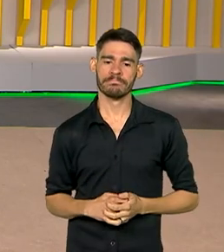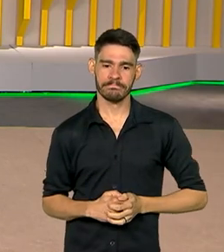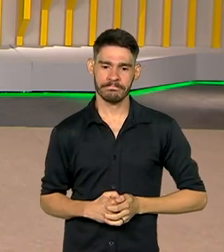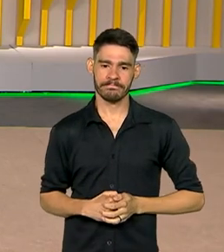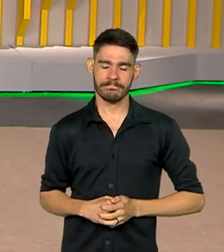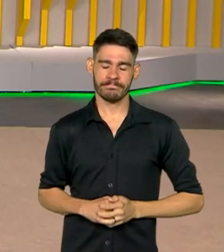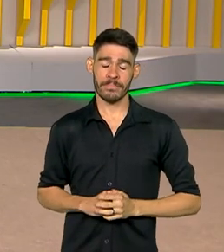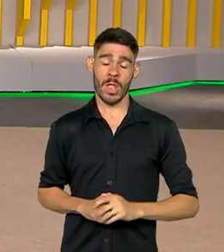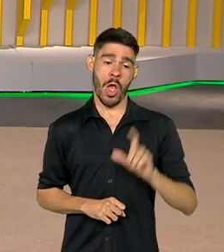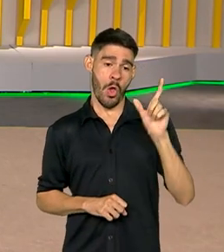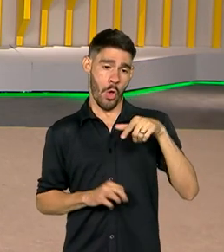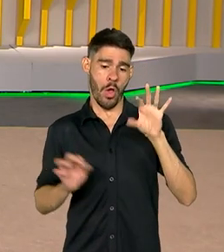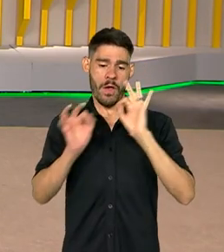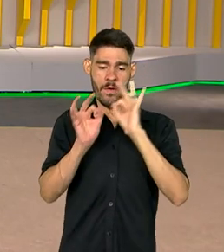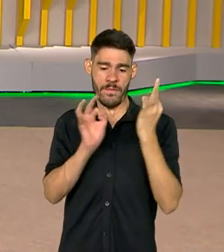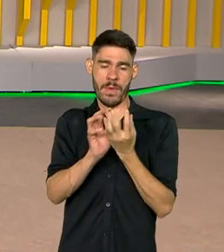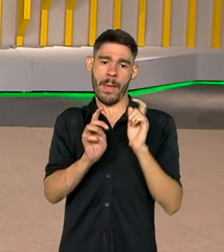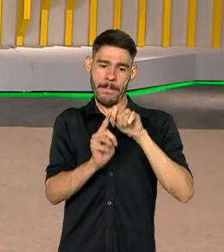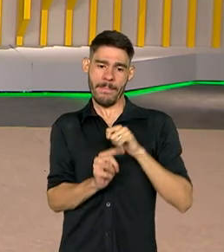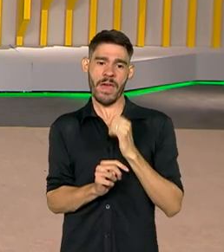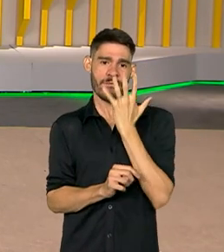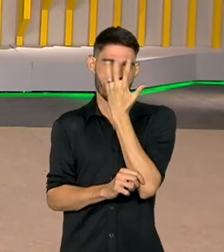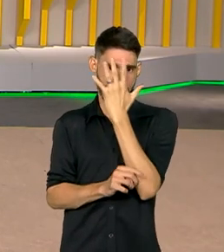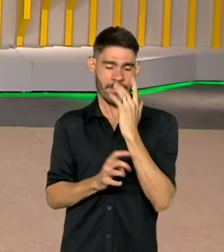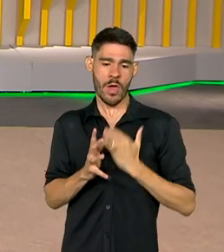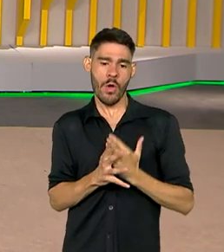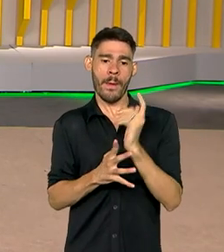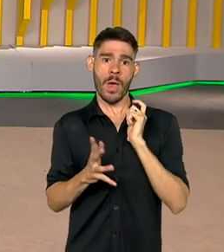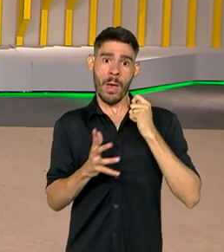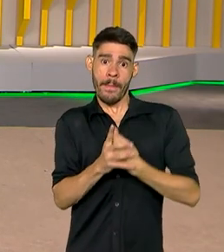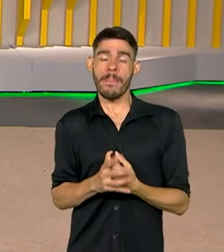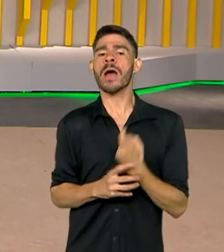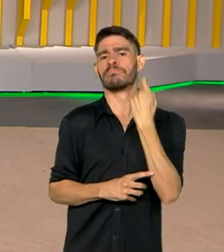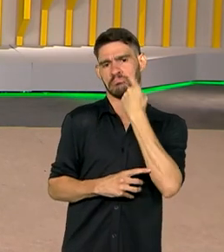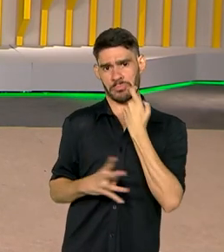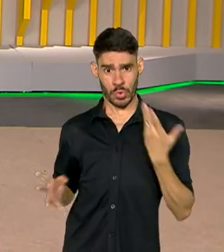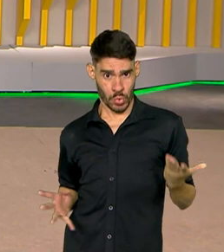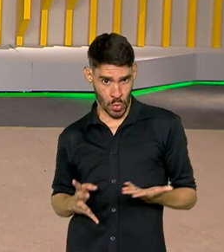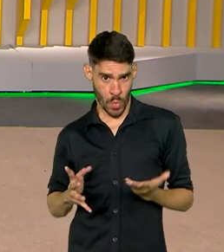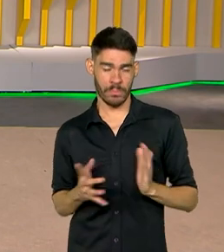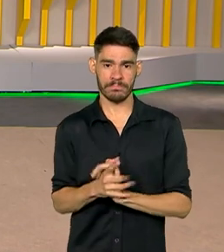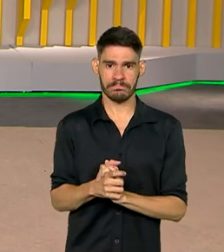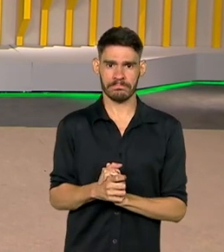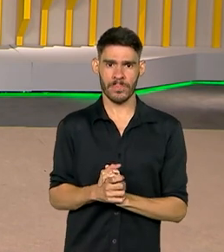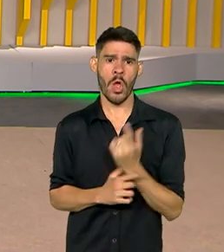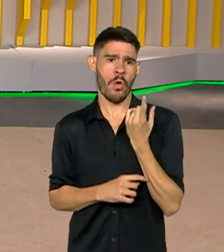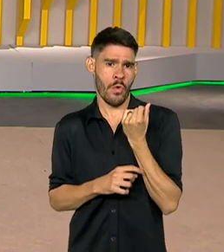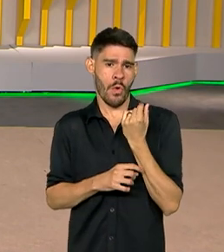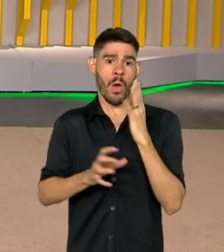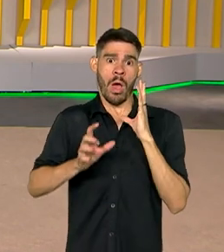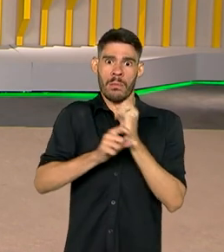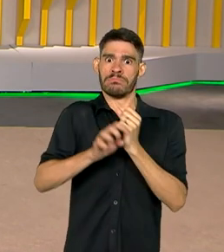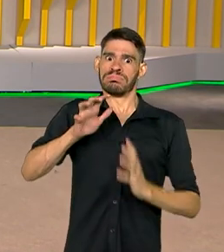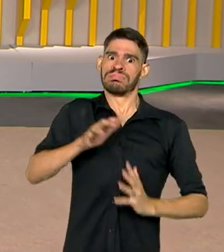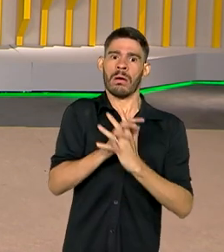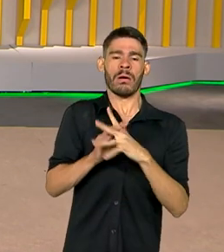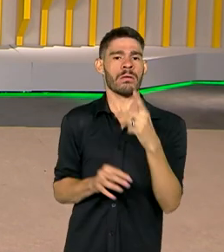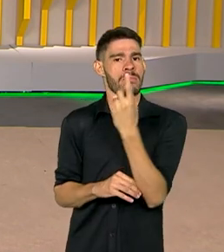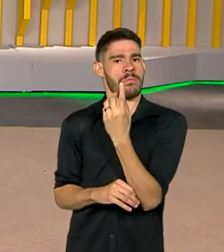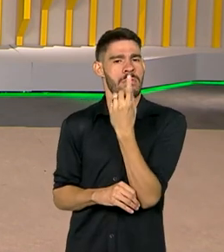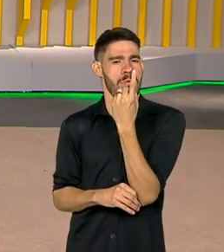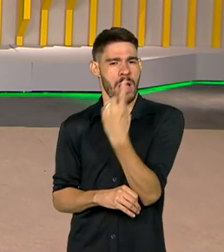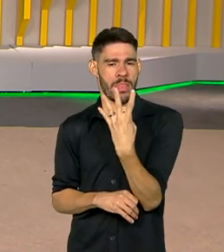O Bolsa Família de fevereiro começou a ser pago nesta sexta-feira. Os valores ultrapassam 14